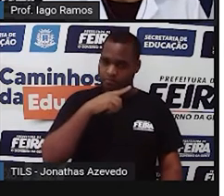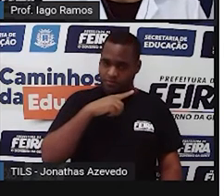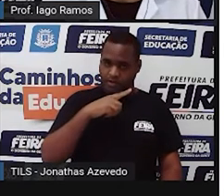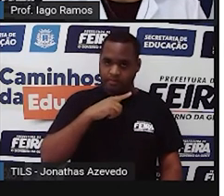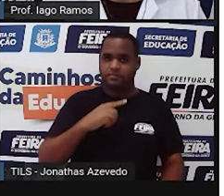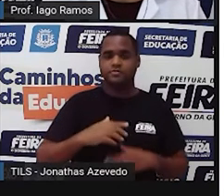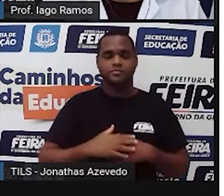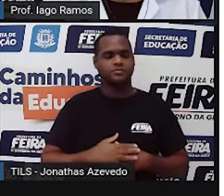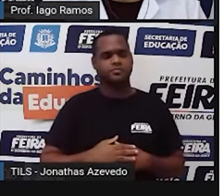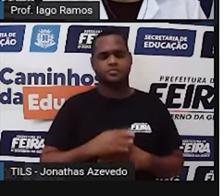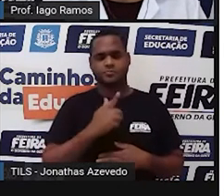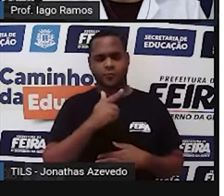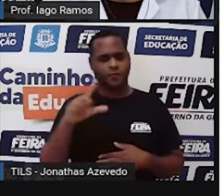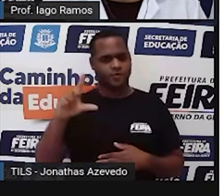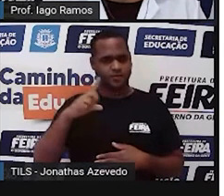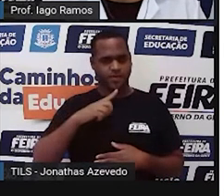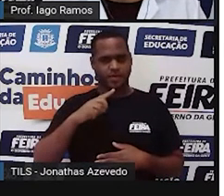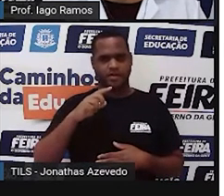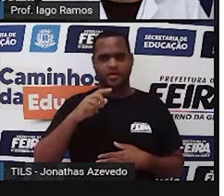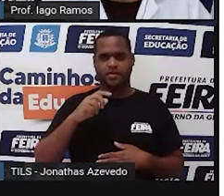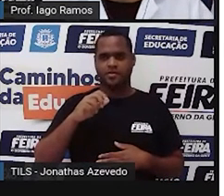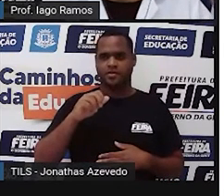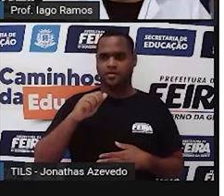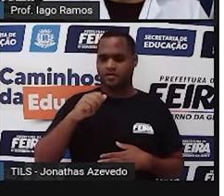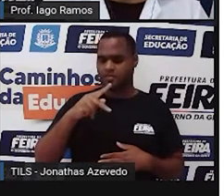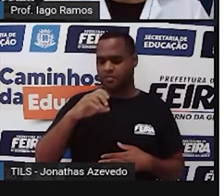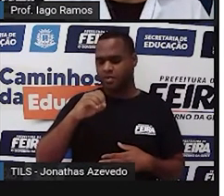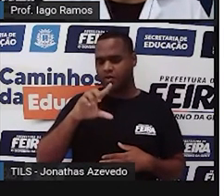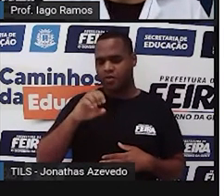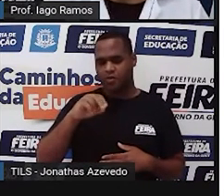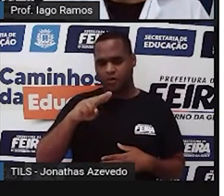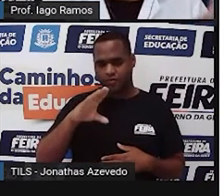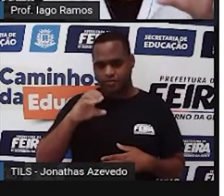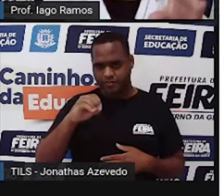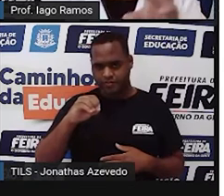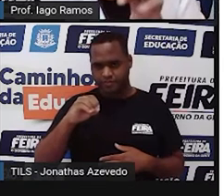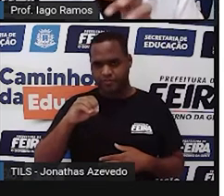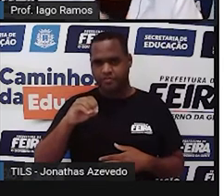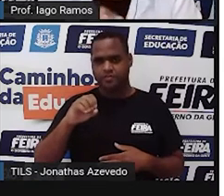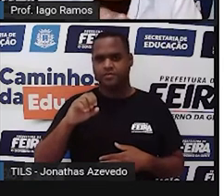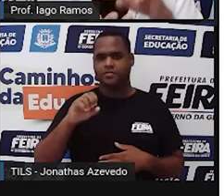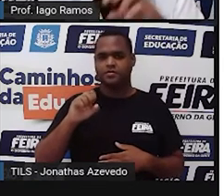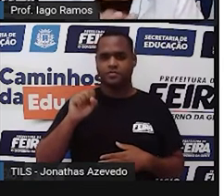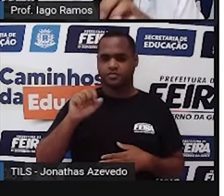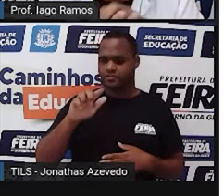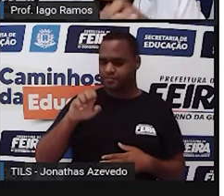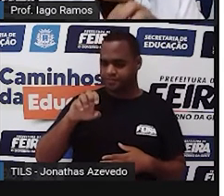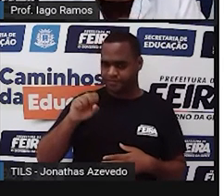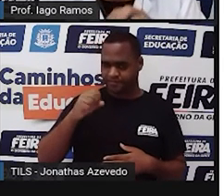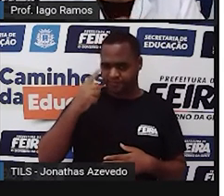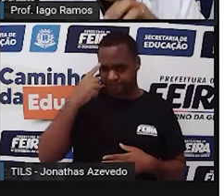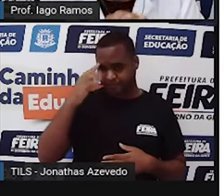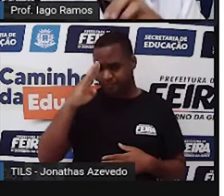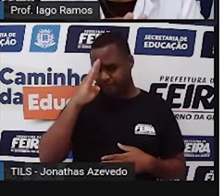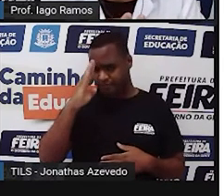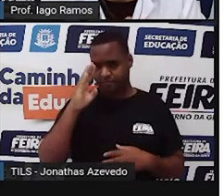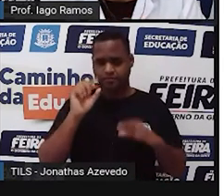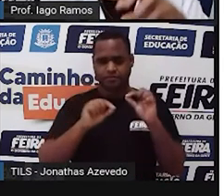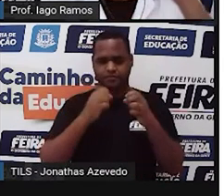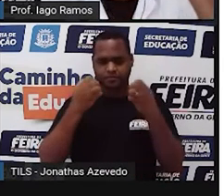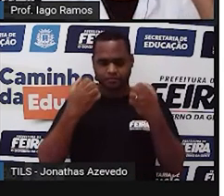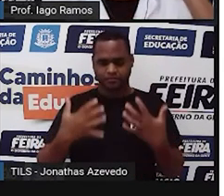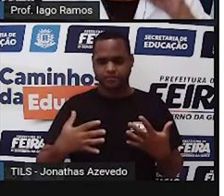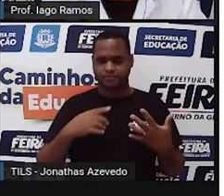né? E tem aí a de Apolônio Sales e tem outras, tá bom? Por que eu estou trazendo apenas essas aqui?